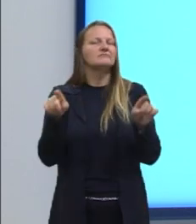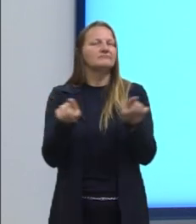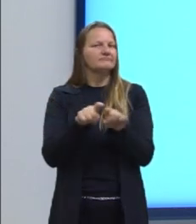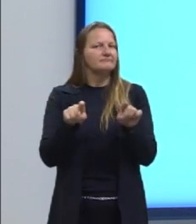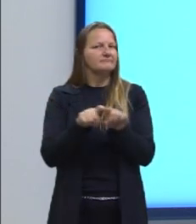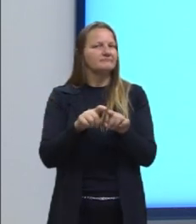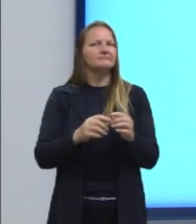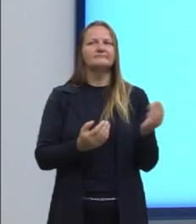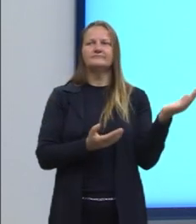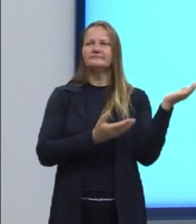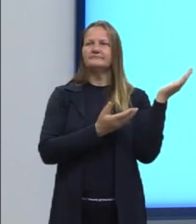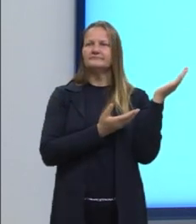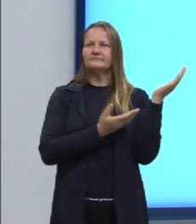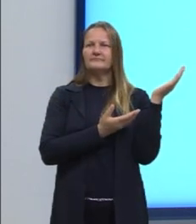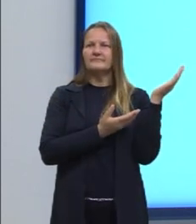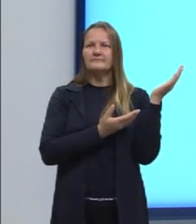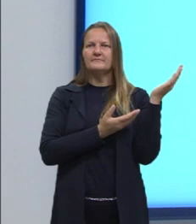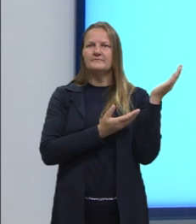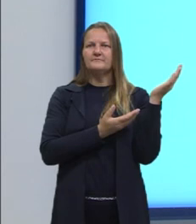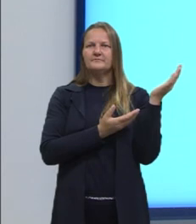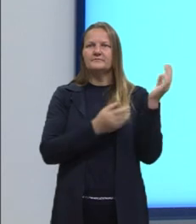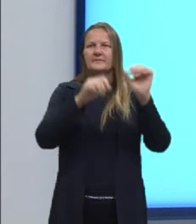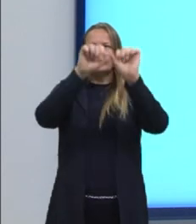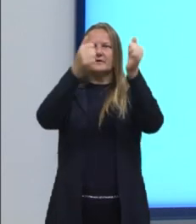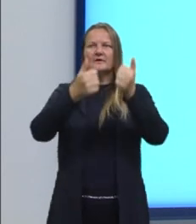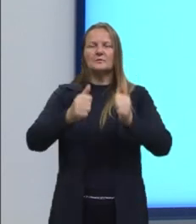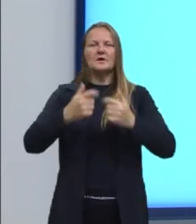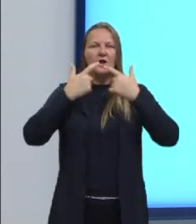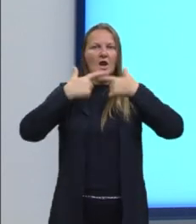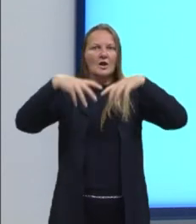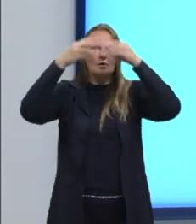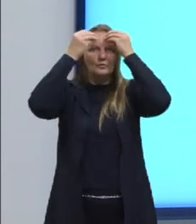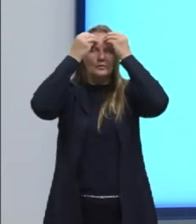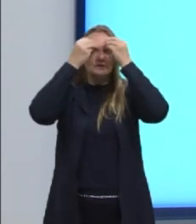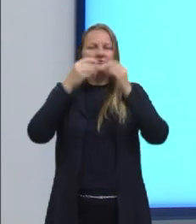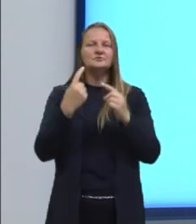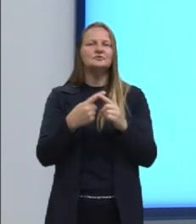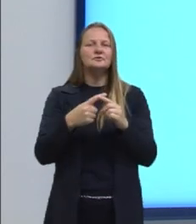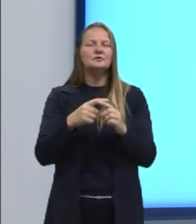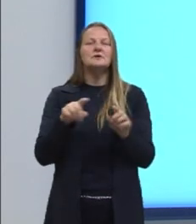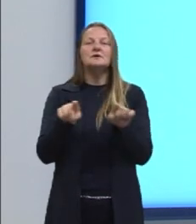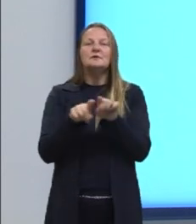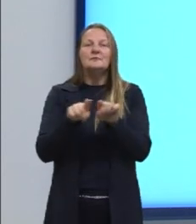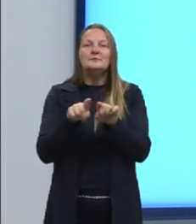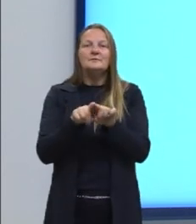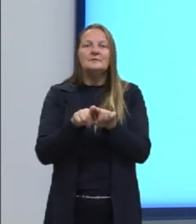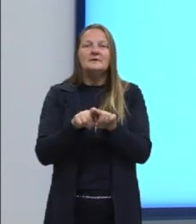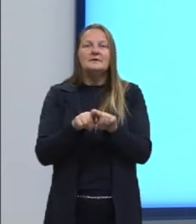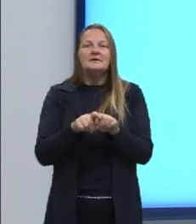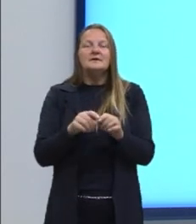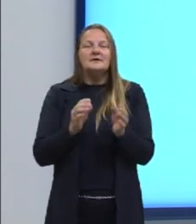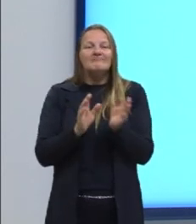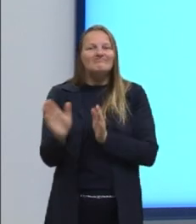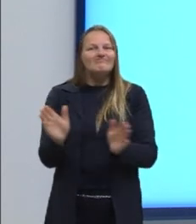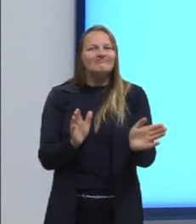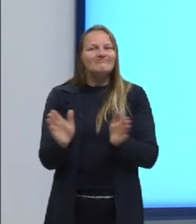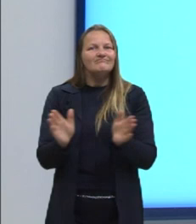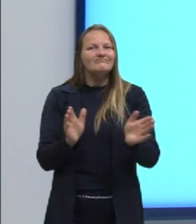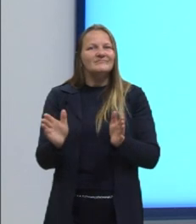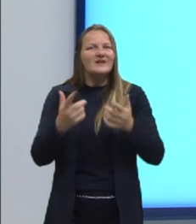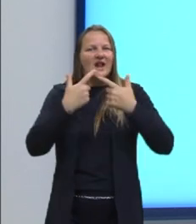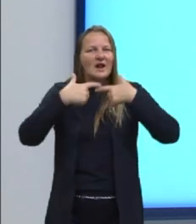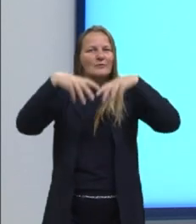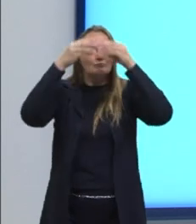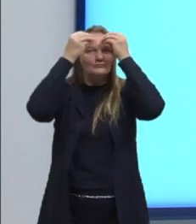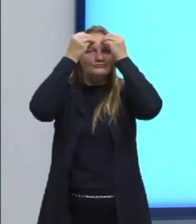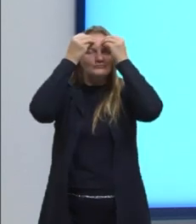Aqui tem a imagem onde a gente traz um pouco das linguagens. E também a questão da acessibilidade linguística, que